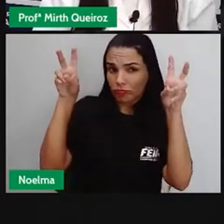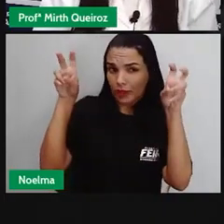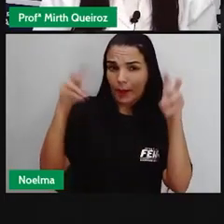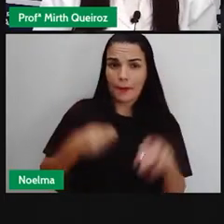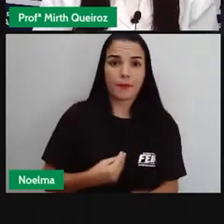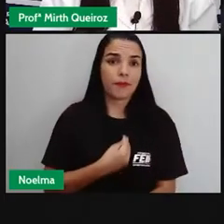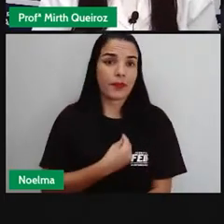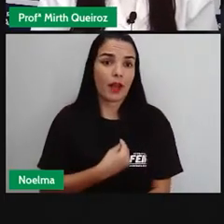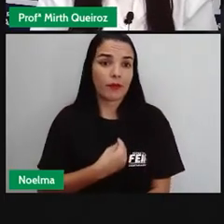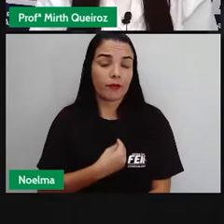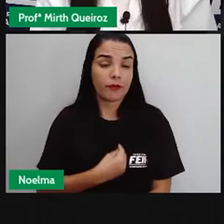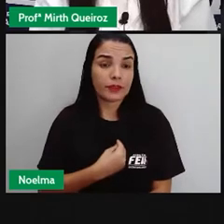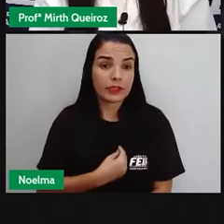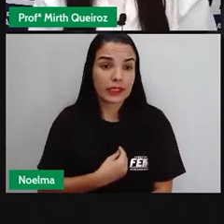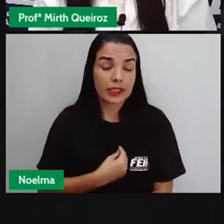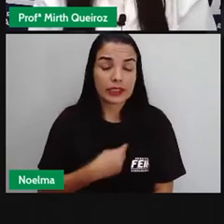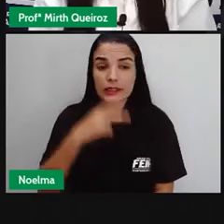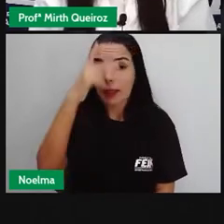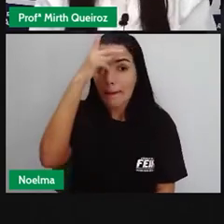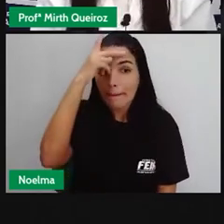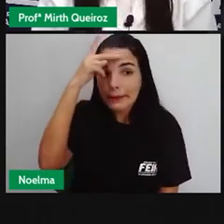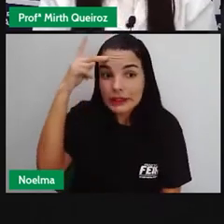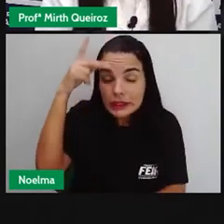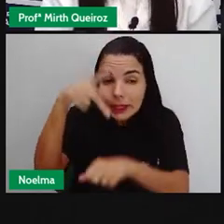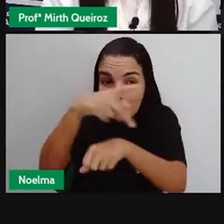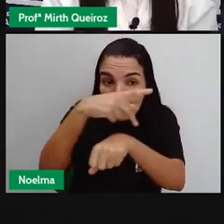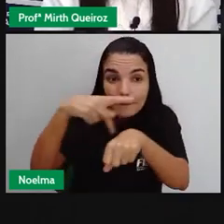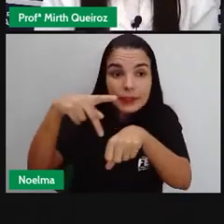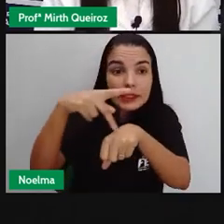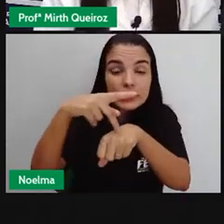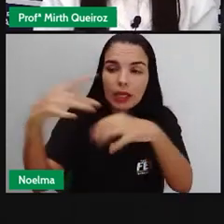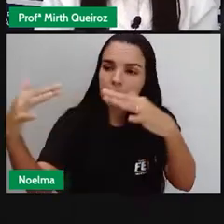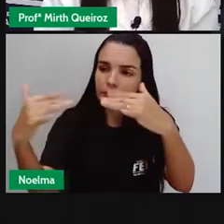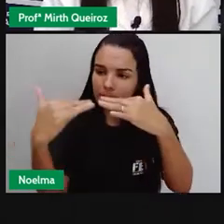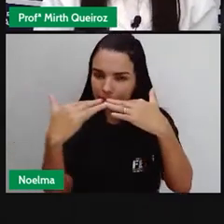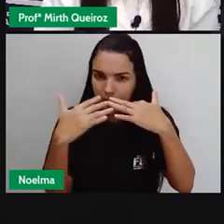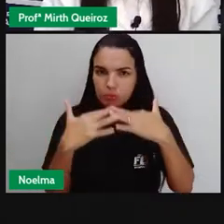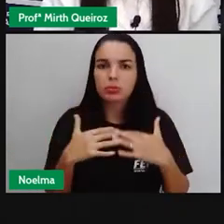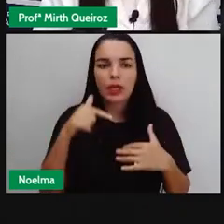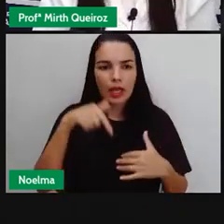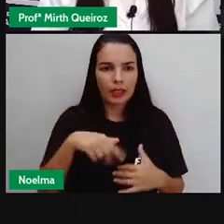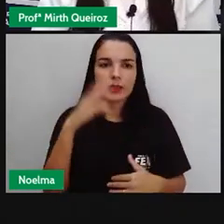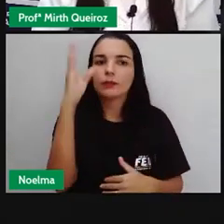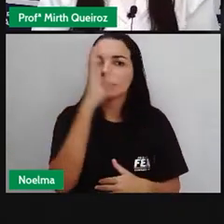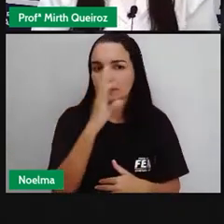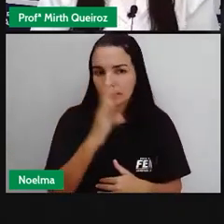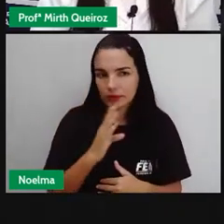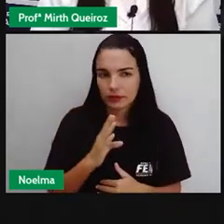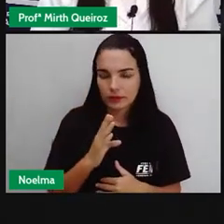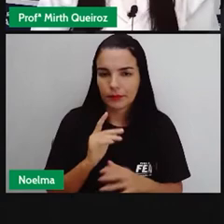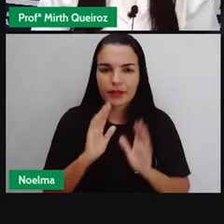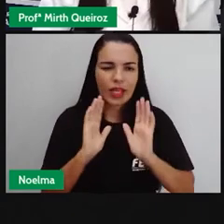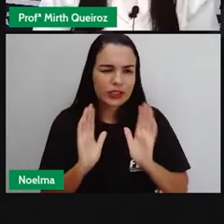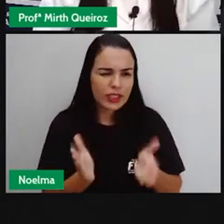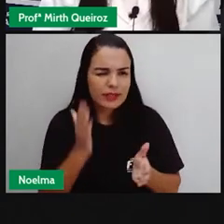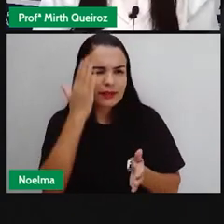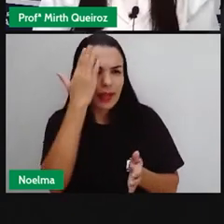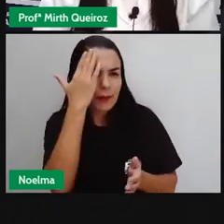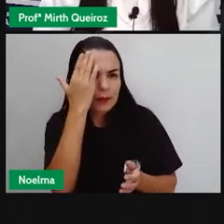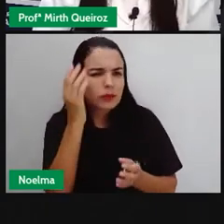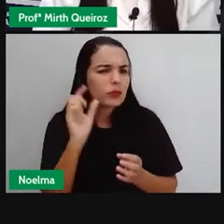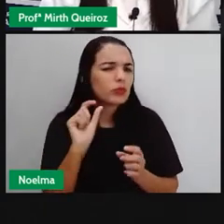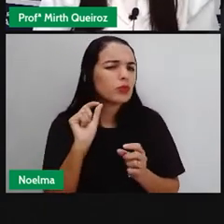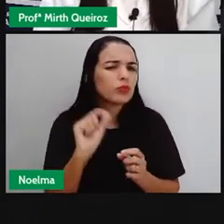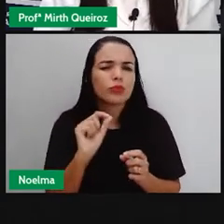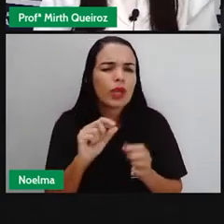sabe o que é imigrante, o é imigrante, o que são migrações, nós já sabemos tudo isso, né? Imigrantes, o são os imigrantes? São pessoas